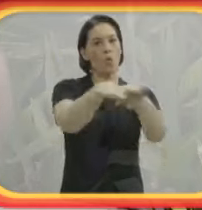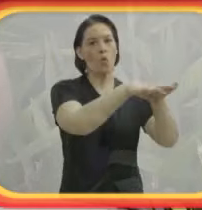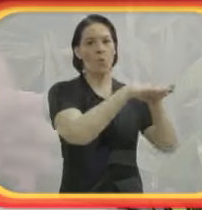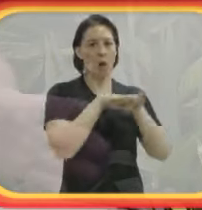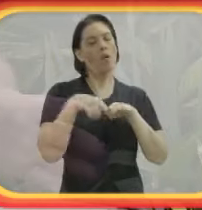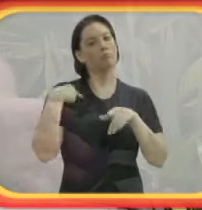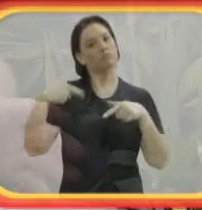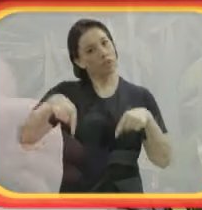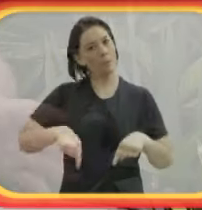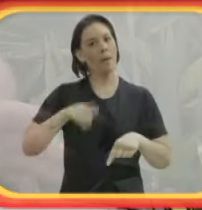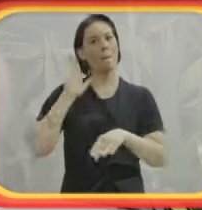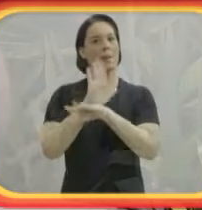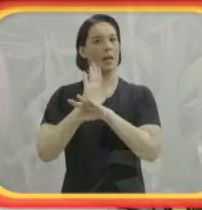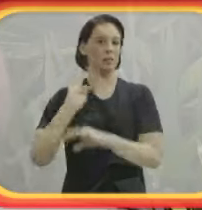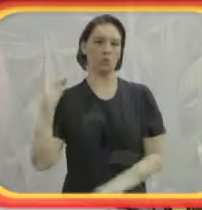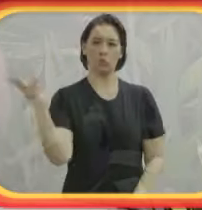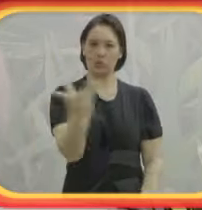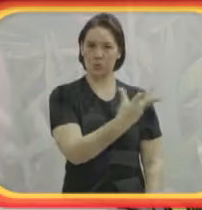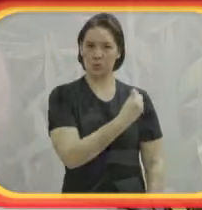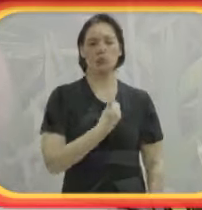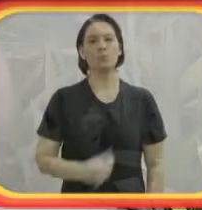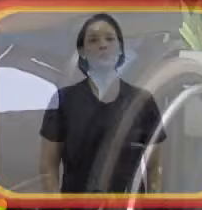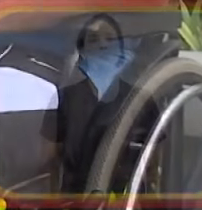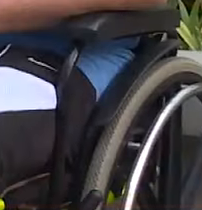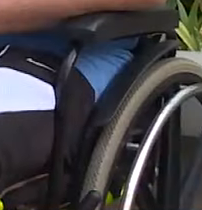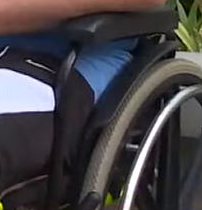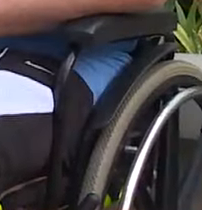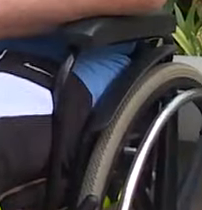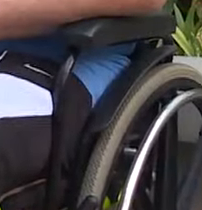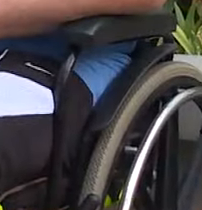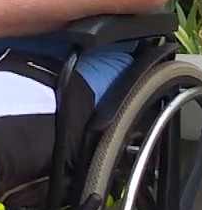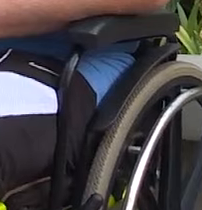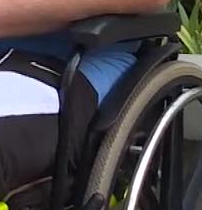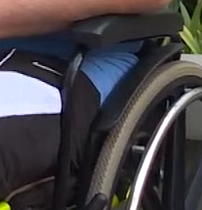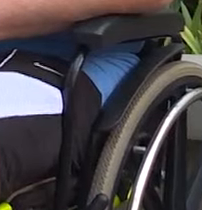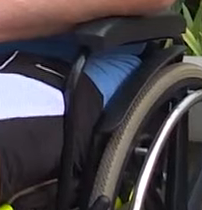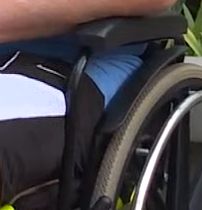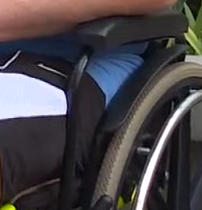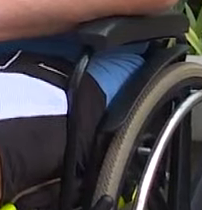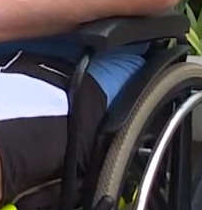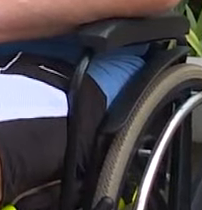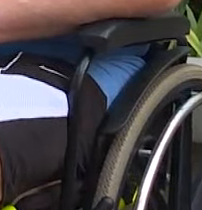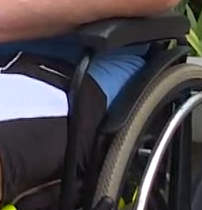Todos são iguais. Nós estamos aqui só para ajudar. Caterine ao lado do Homem Cadeirante. Eles conversam.